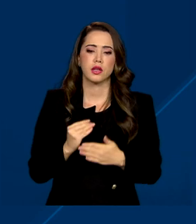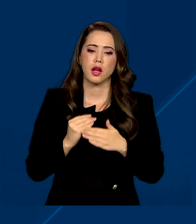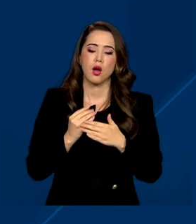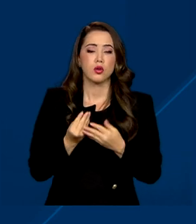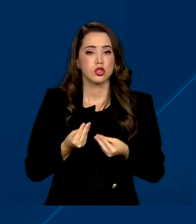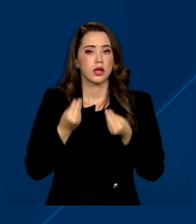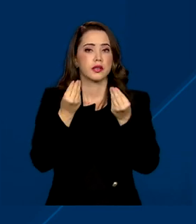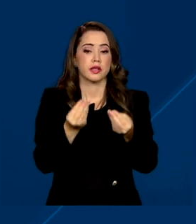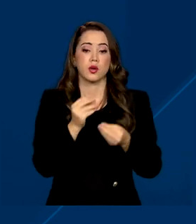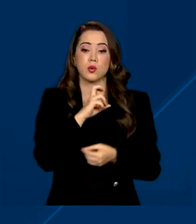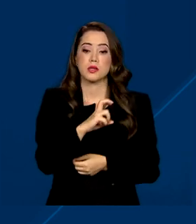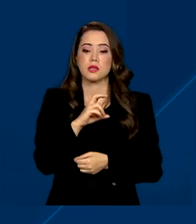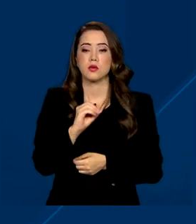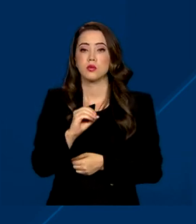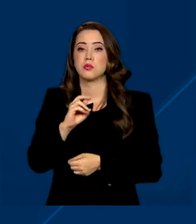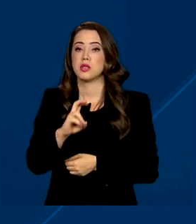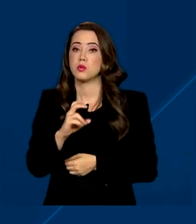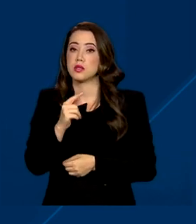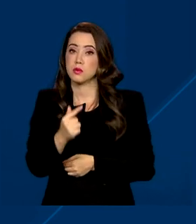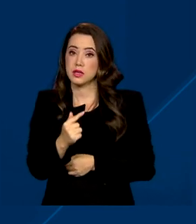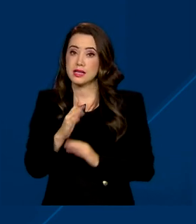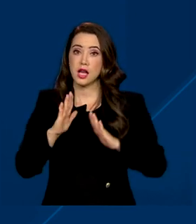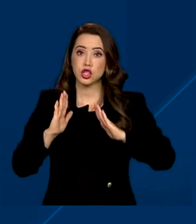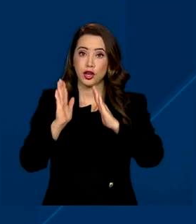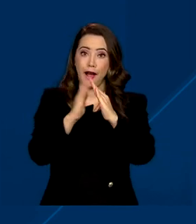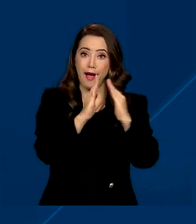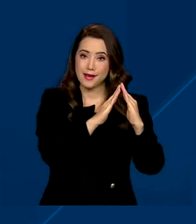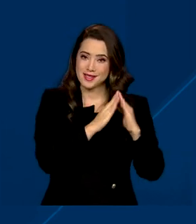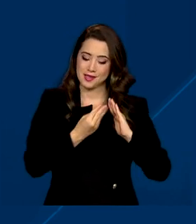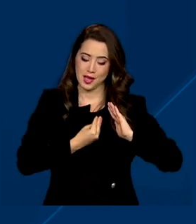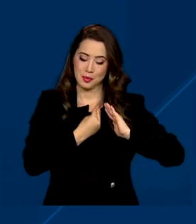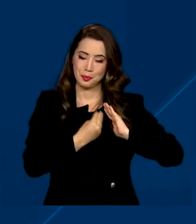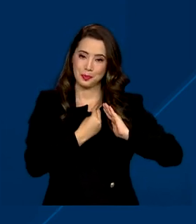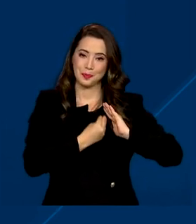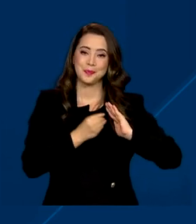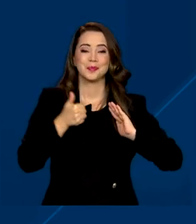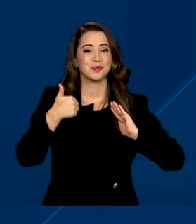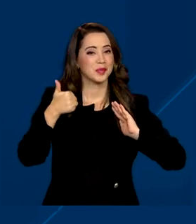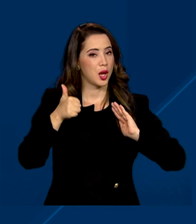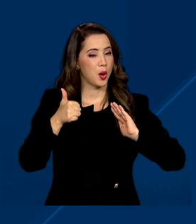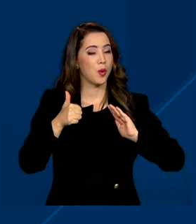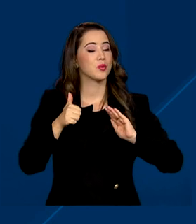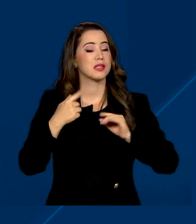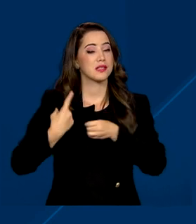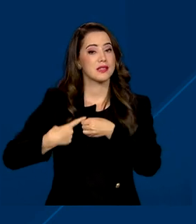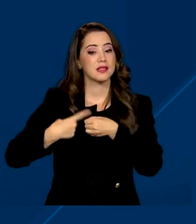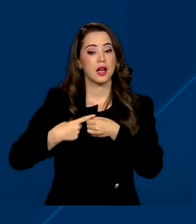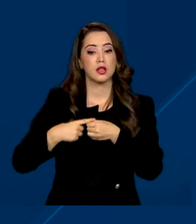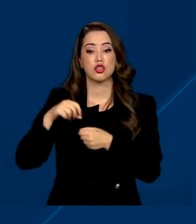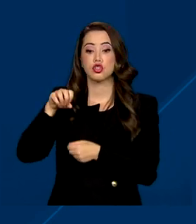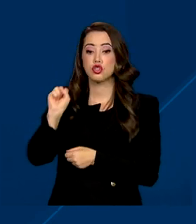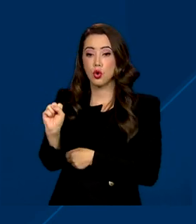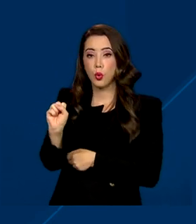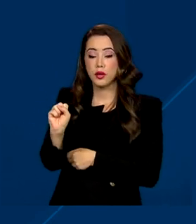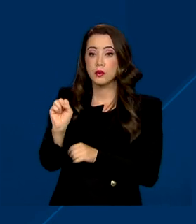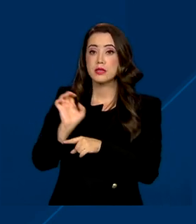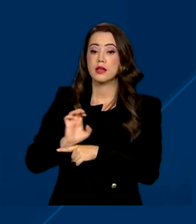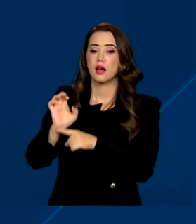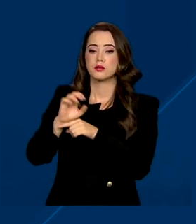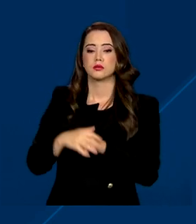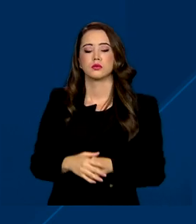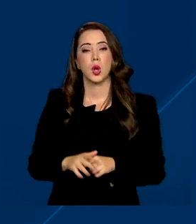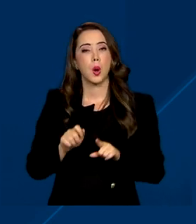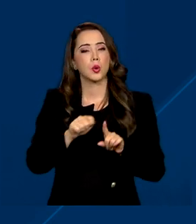habitacionais do programa Minha Casa Minha Vida, em 11 cidades de 8 estados. Entre abril e maio, devem ser